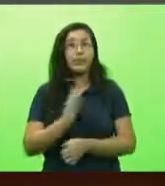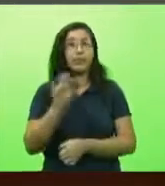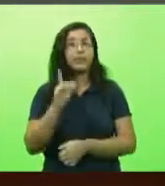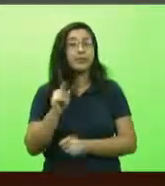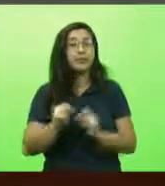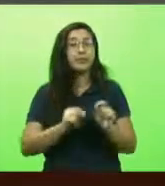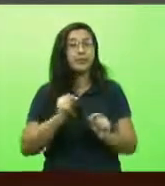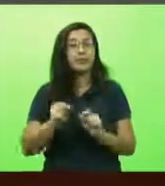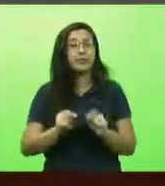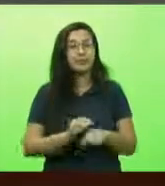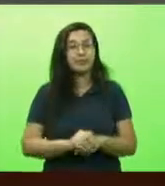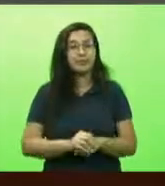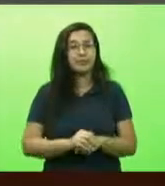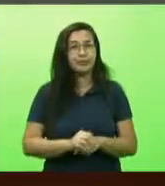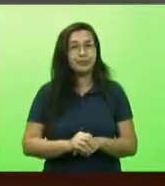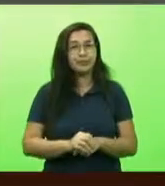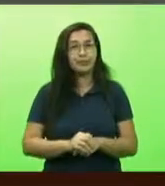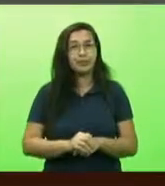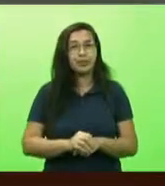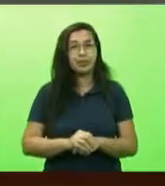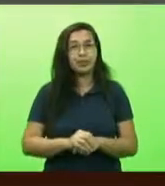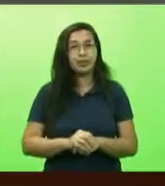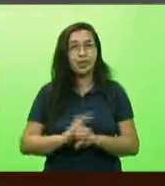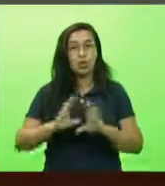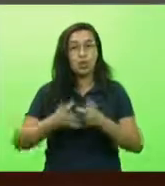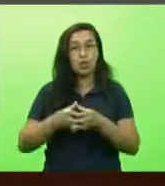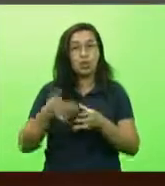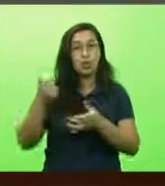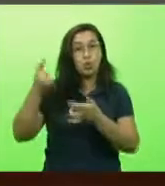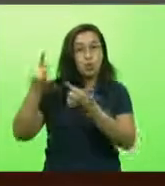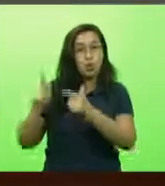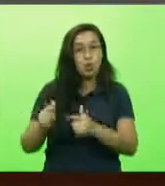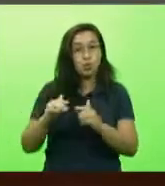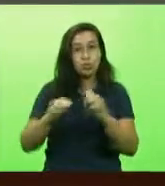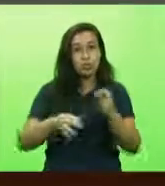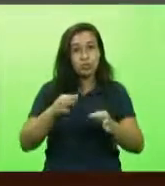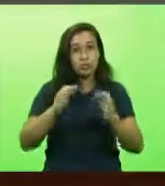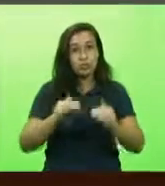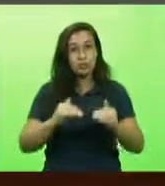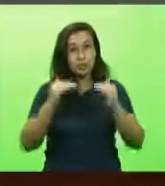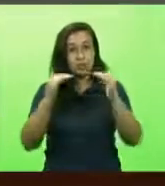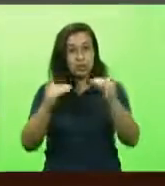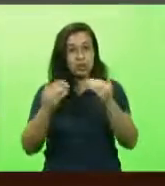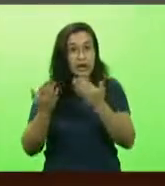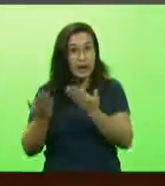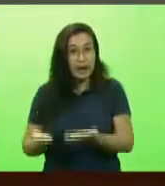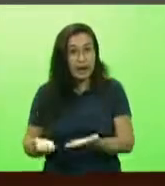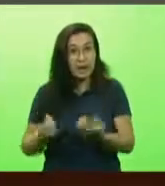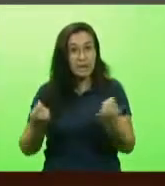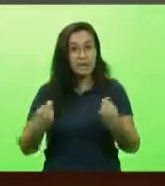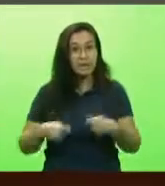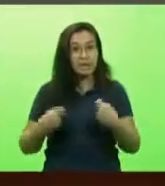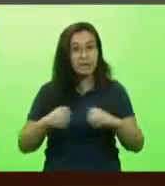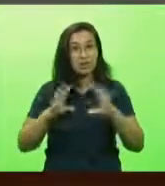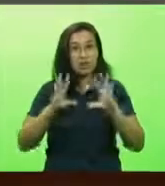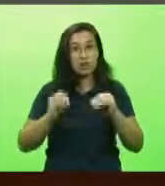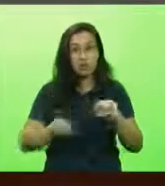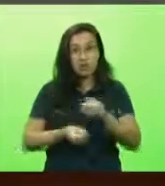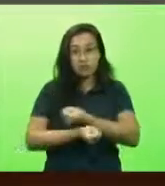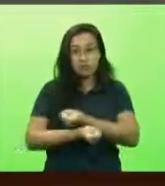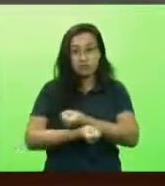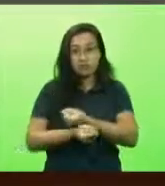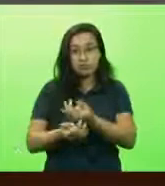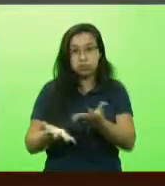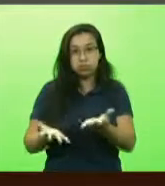Os outros desembargadores acabam tendo que receber toda a carga de distribuição de